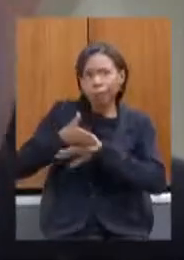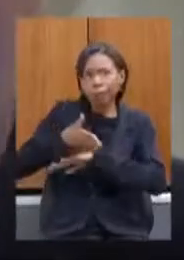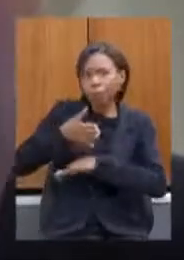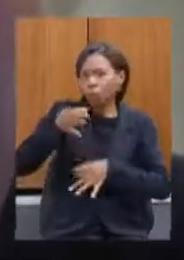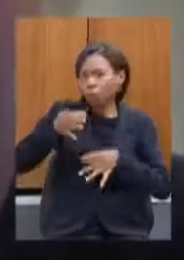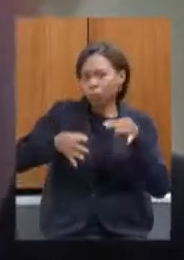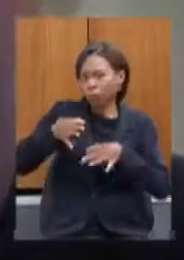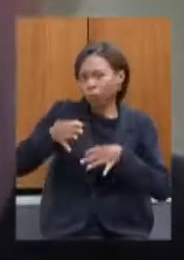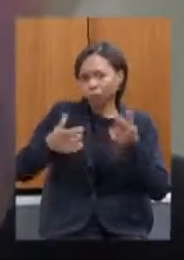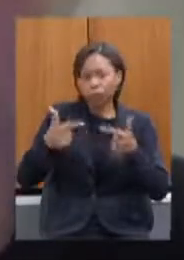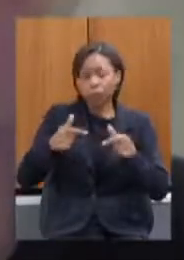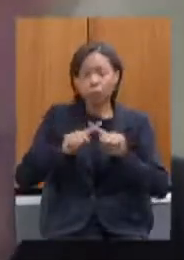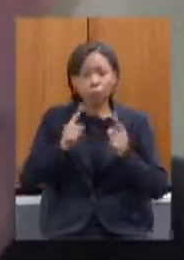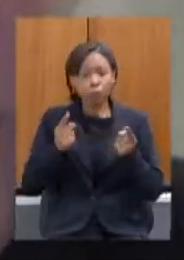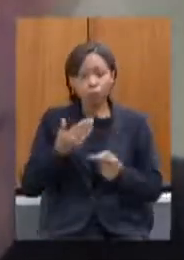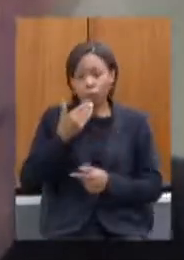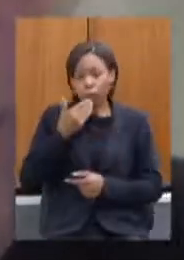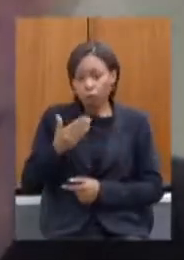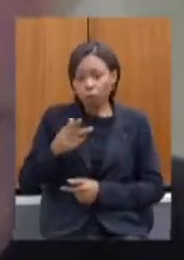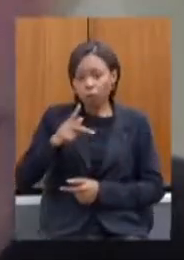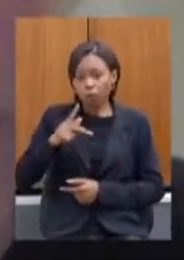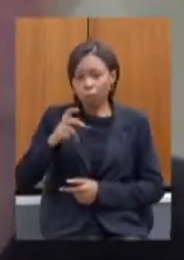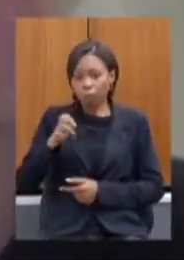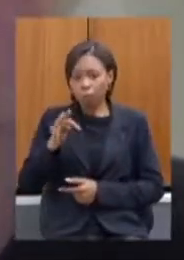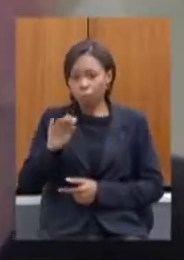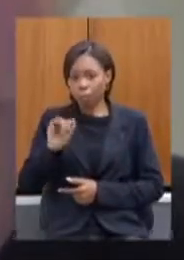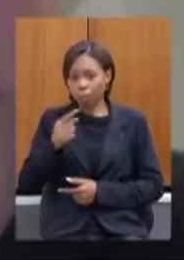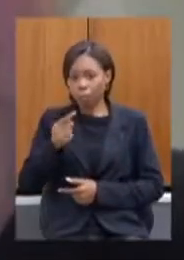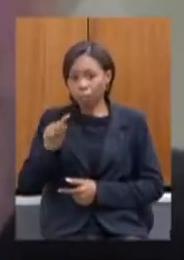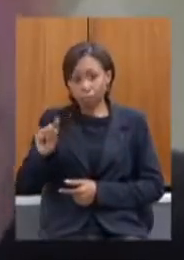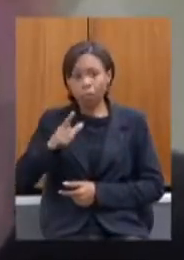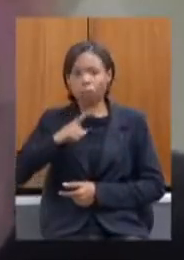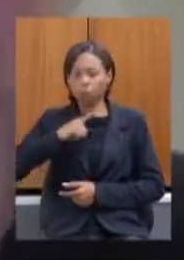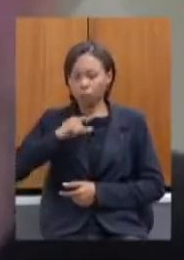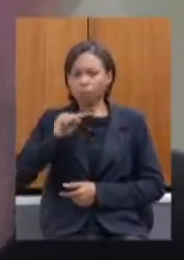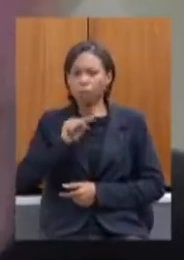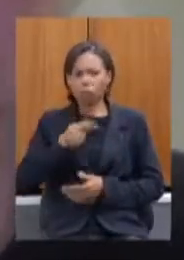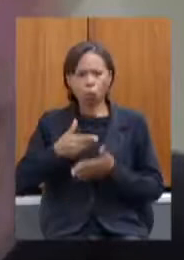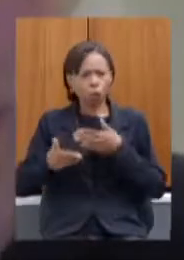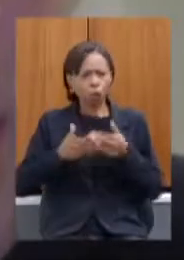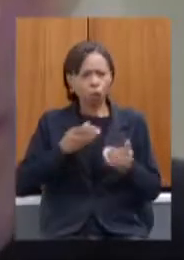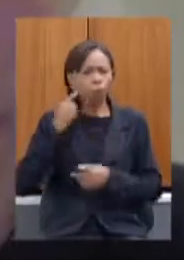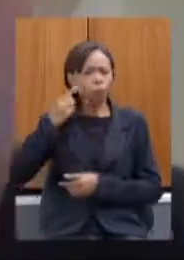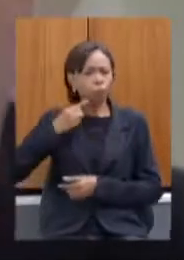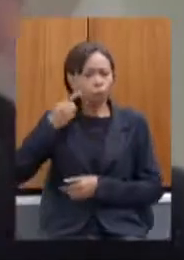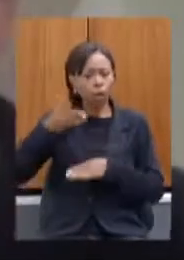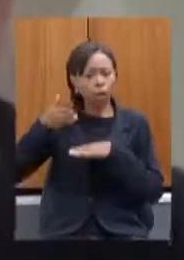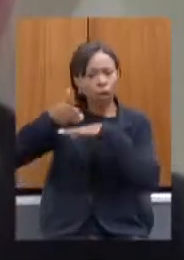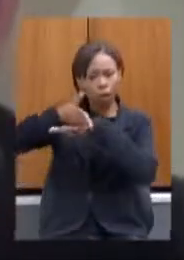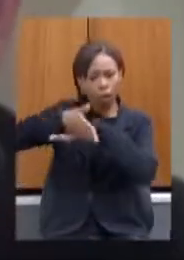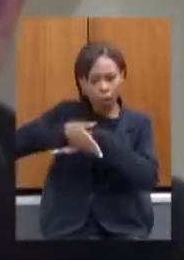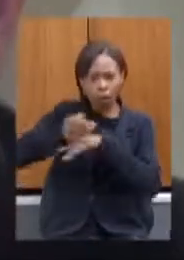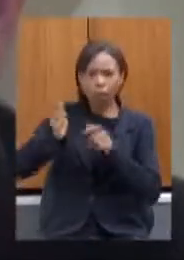a petição está lá e ela qualquer pessoa qualquer advogado tem acesso a ela